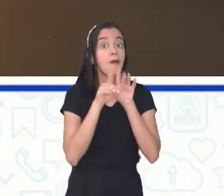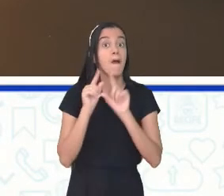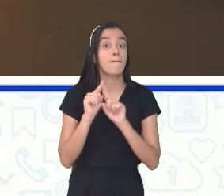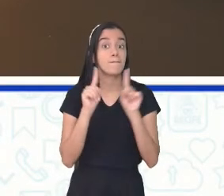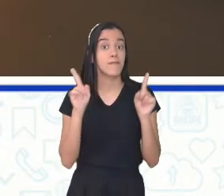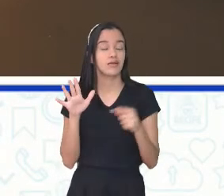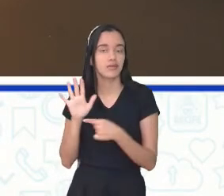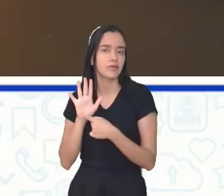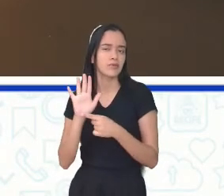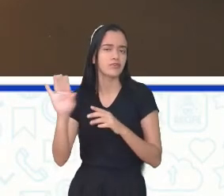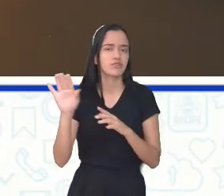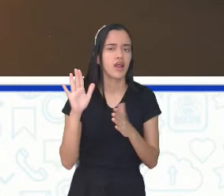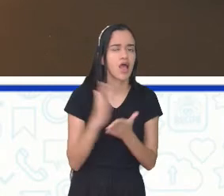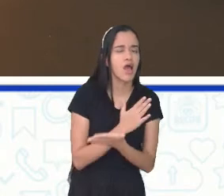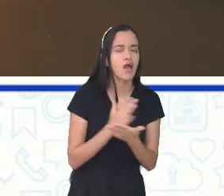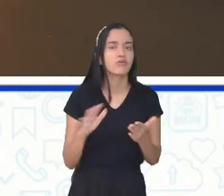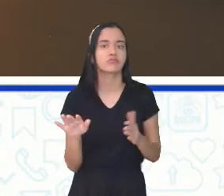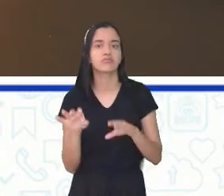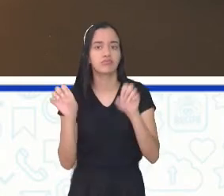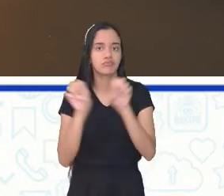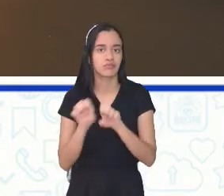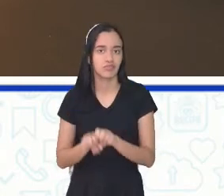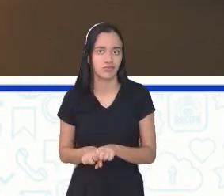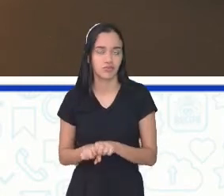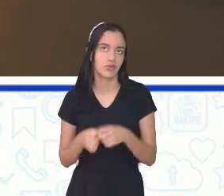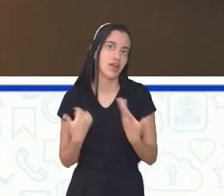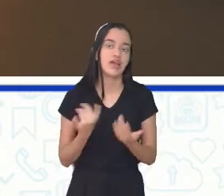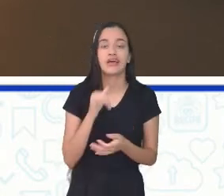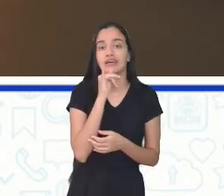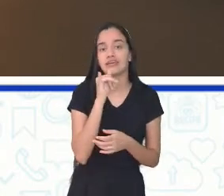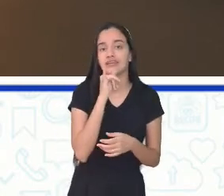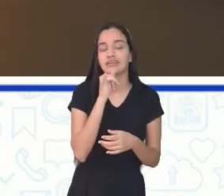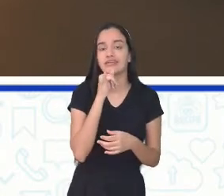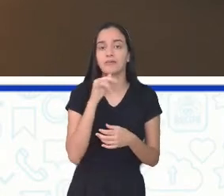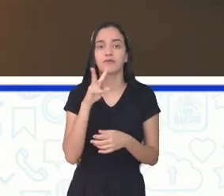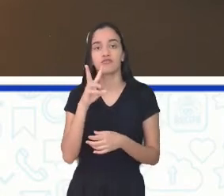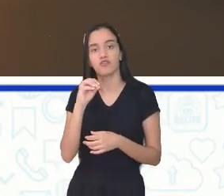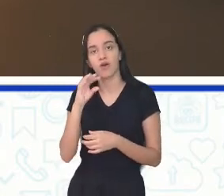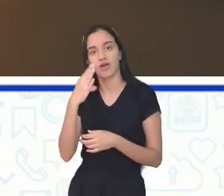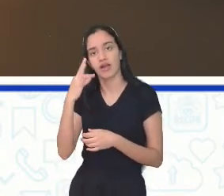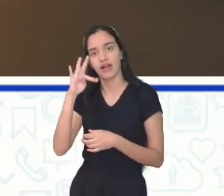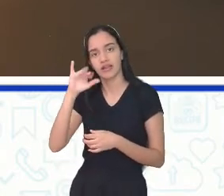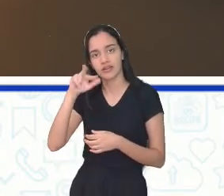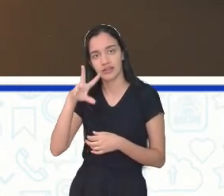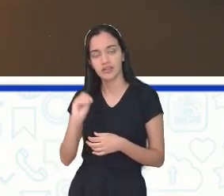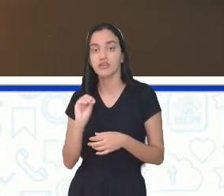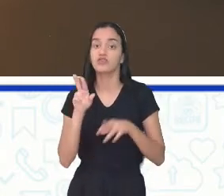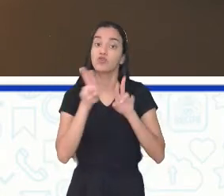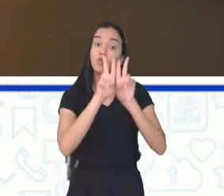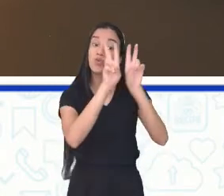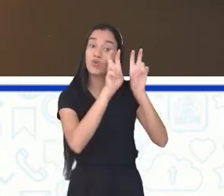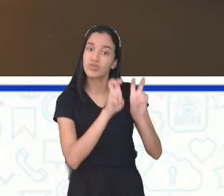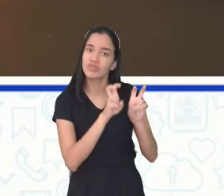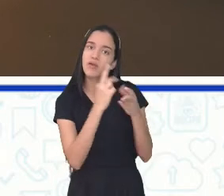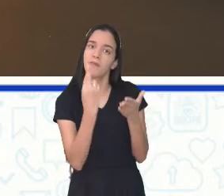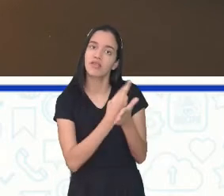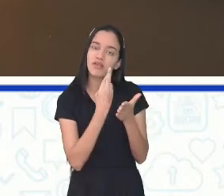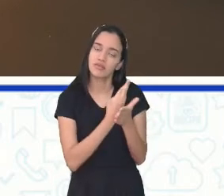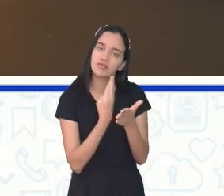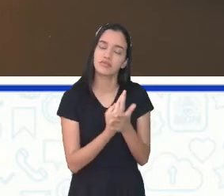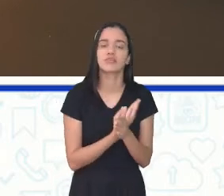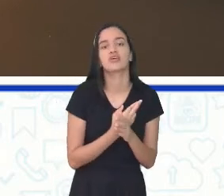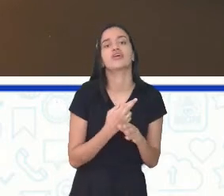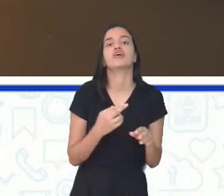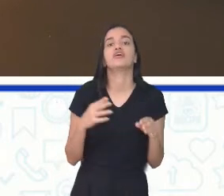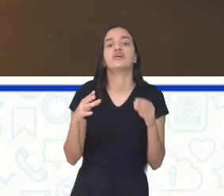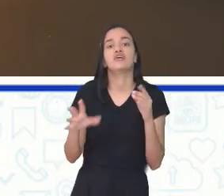apresentar alguns elementos estruturais. Como vocativo, não é? Que aparece o nome da revista ou do jornal. E pode vir